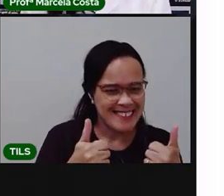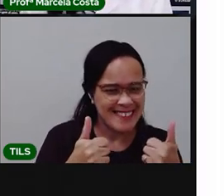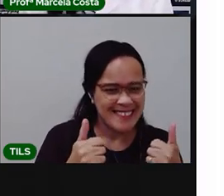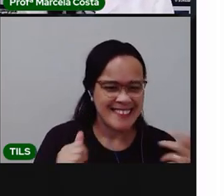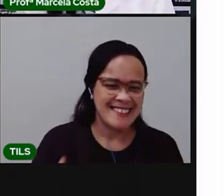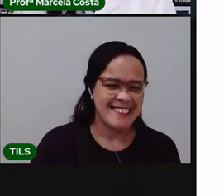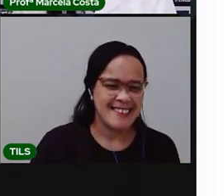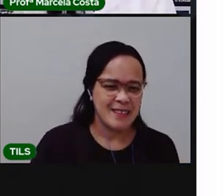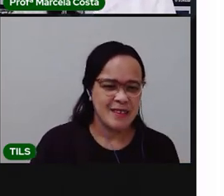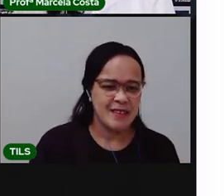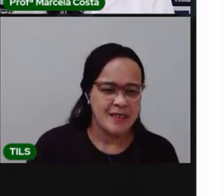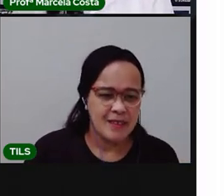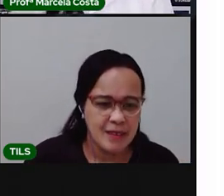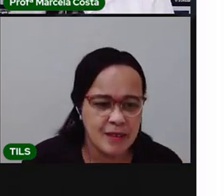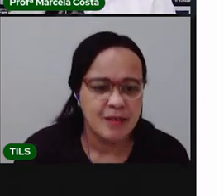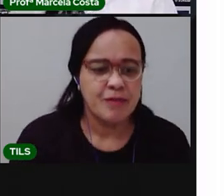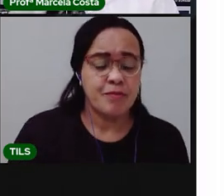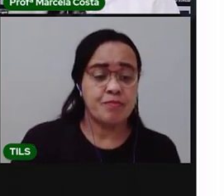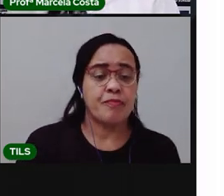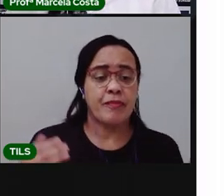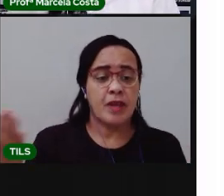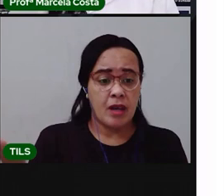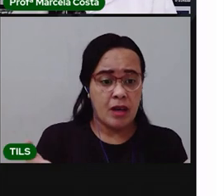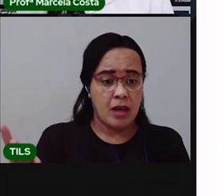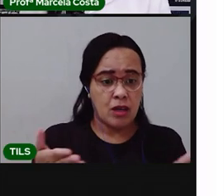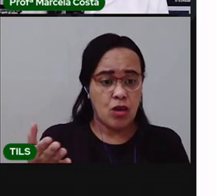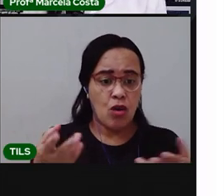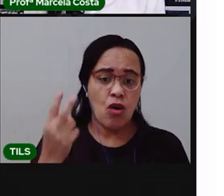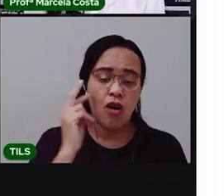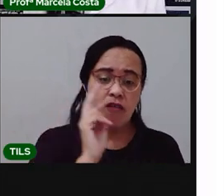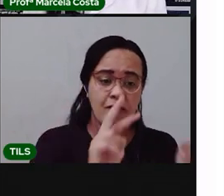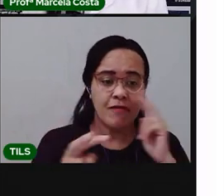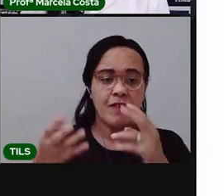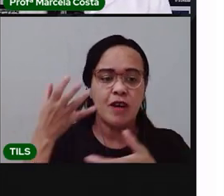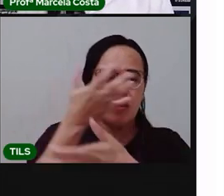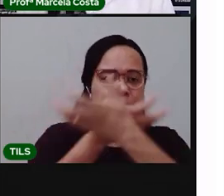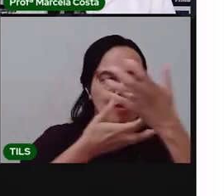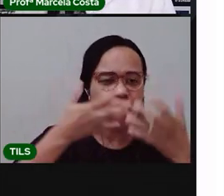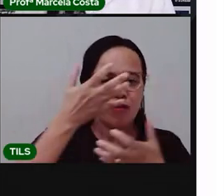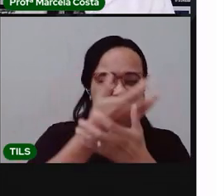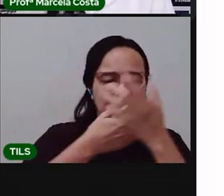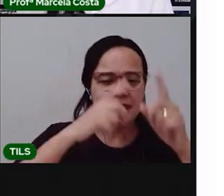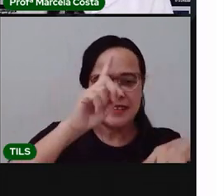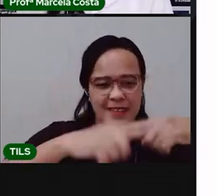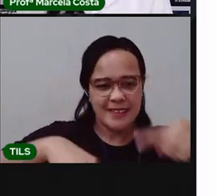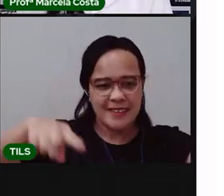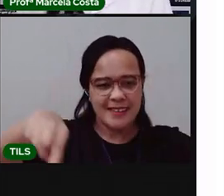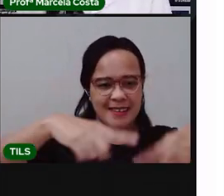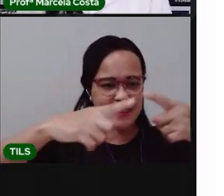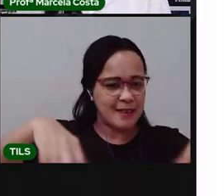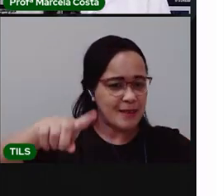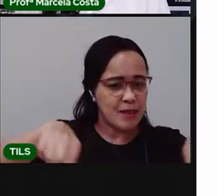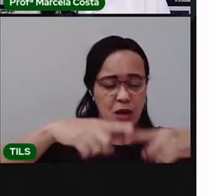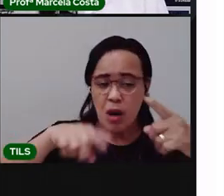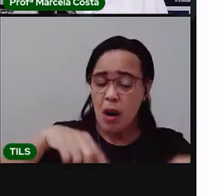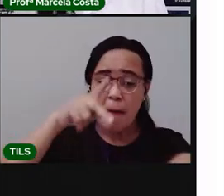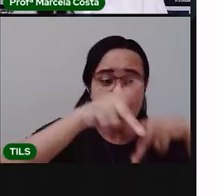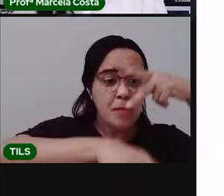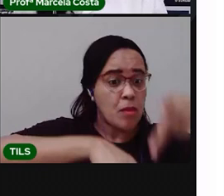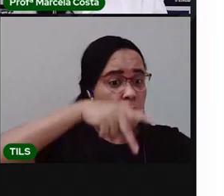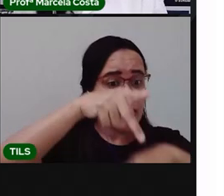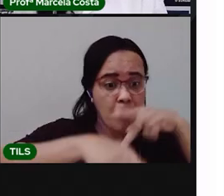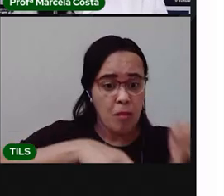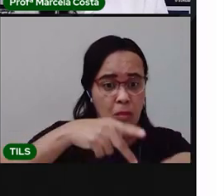Agora, crianças, a gente vai ver uma música, uma cantiga popular, muito legal. Chama A